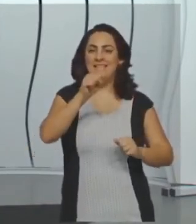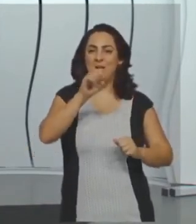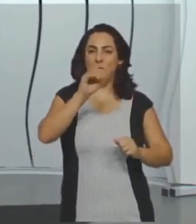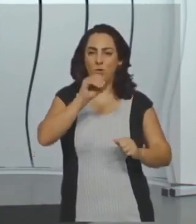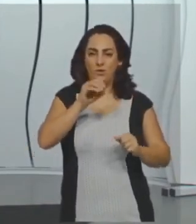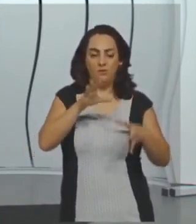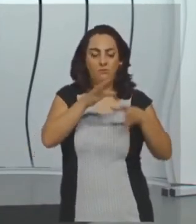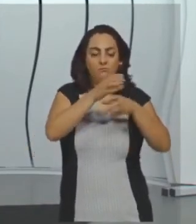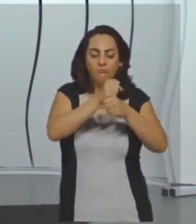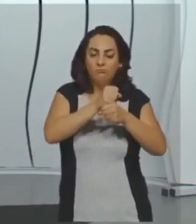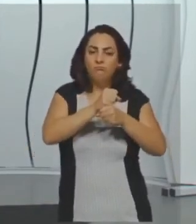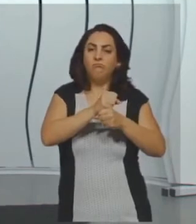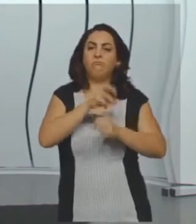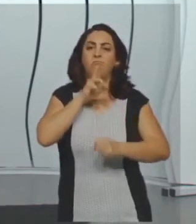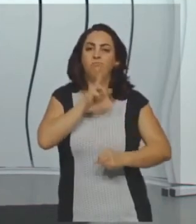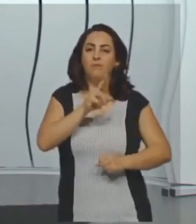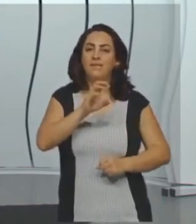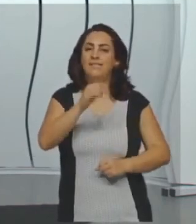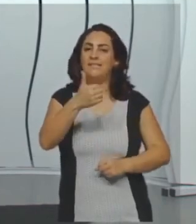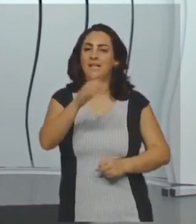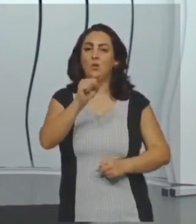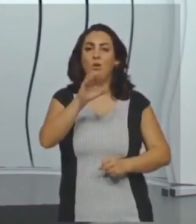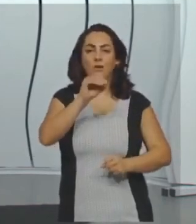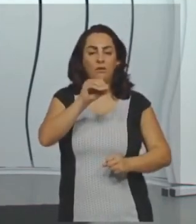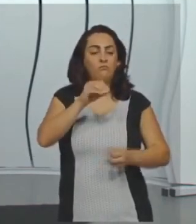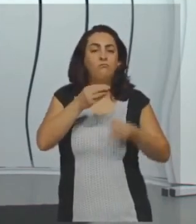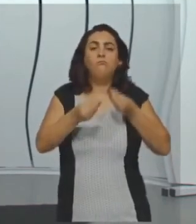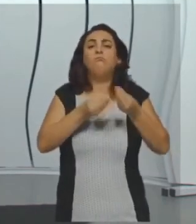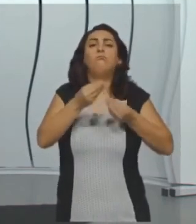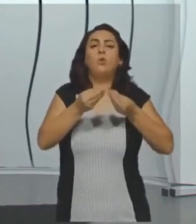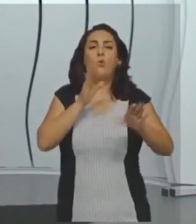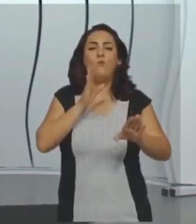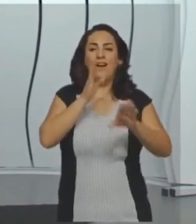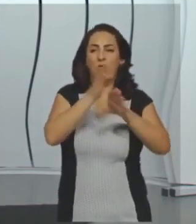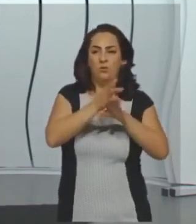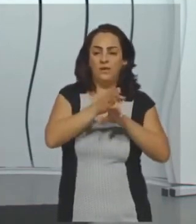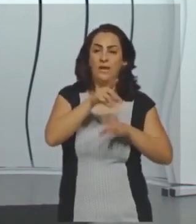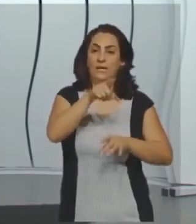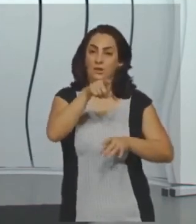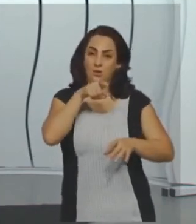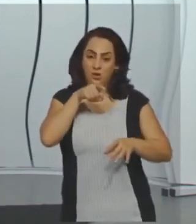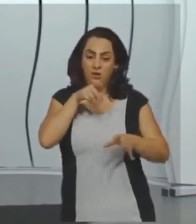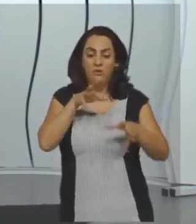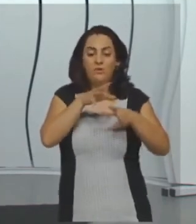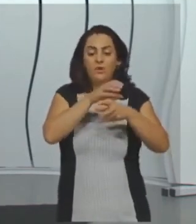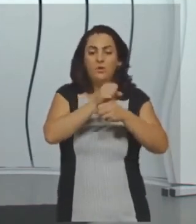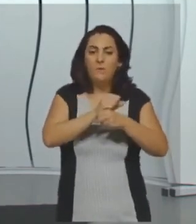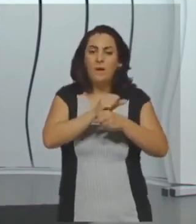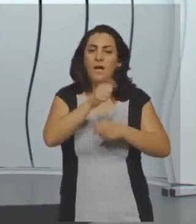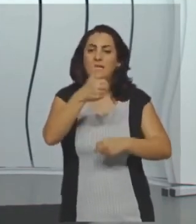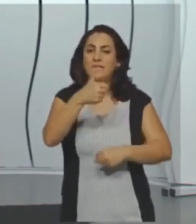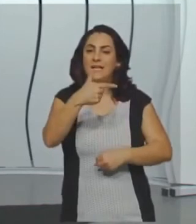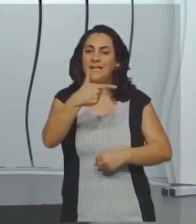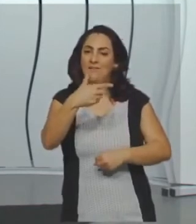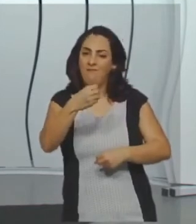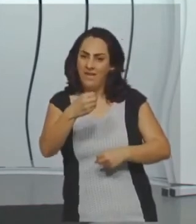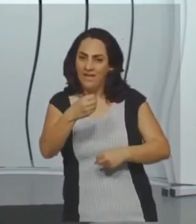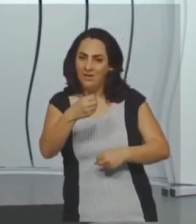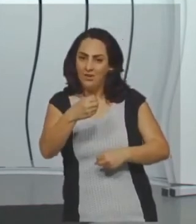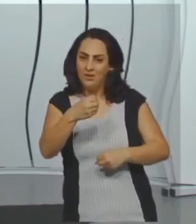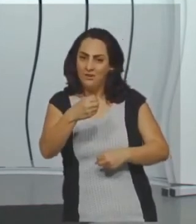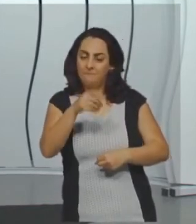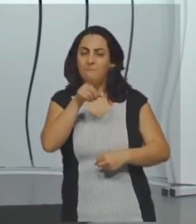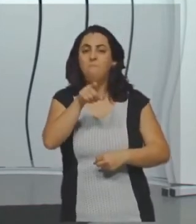120. Então, os dois juntos somam quanto? 180 graus. x mais